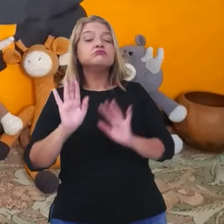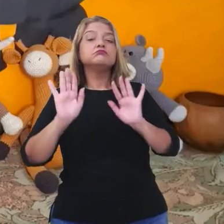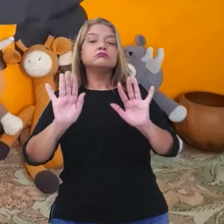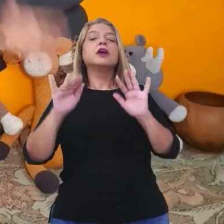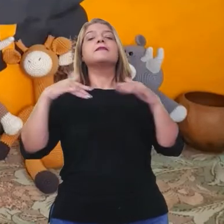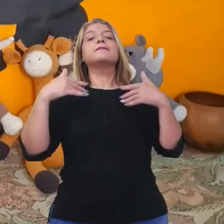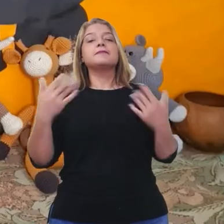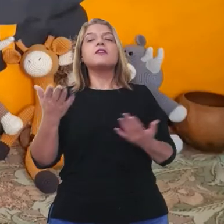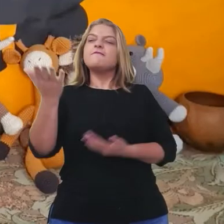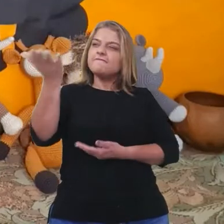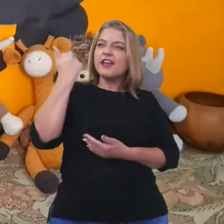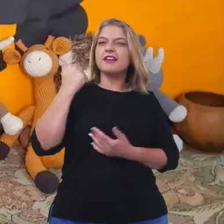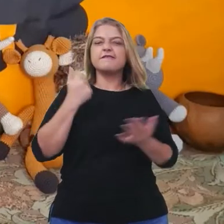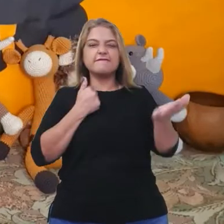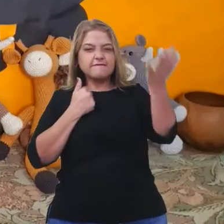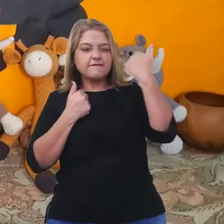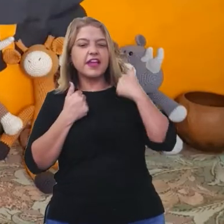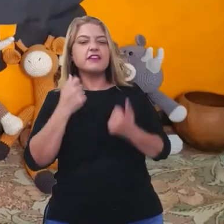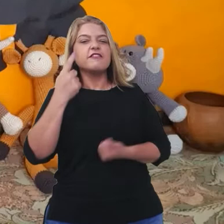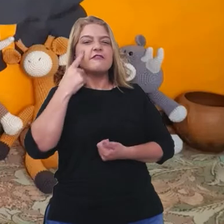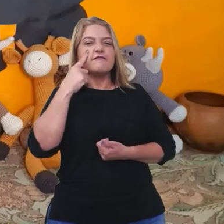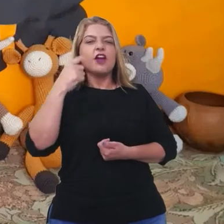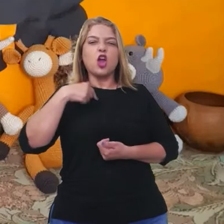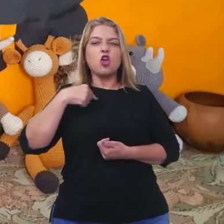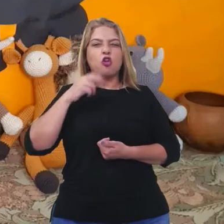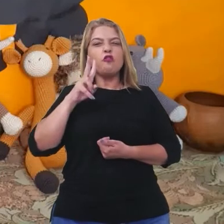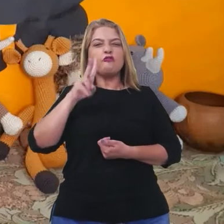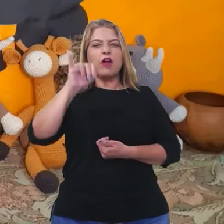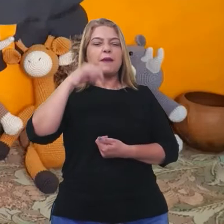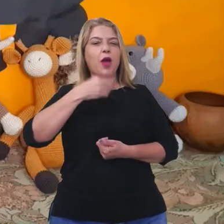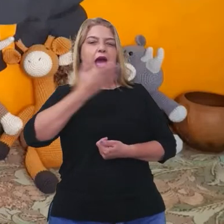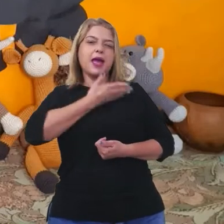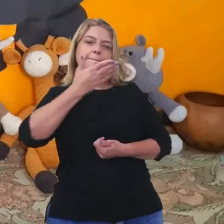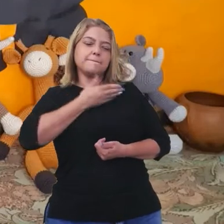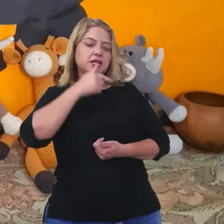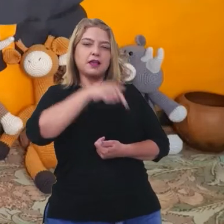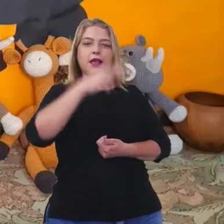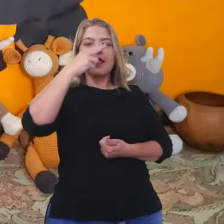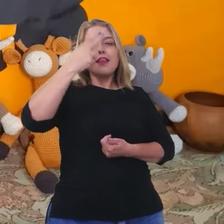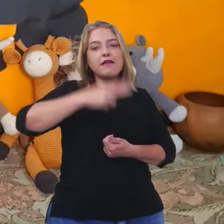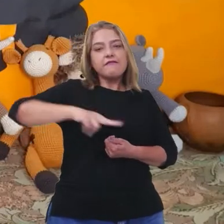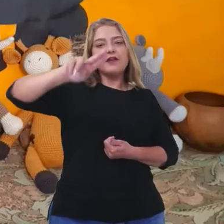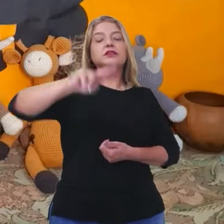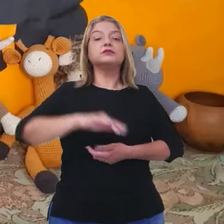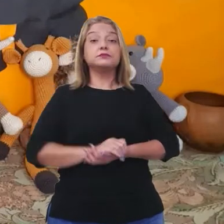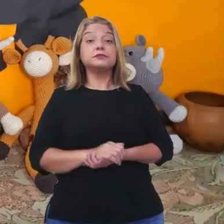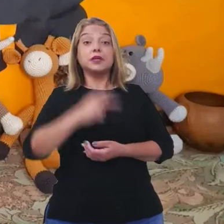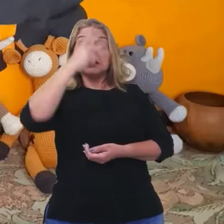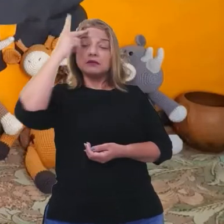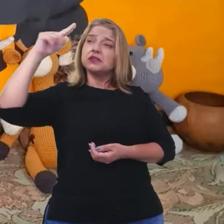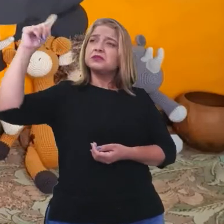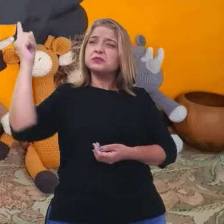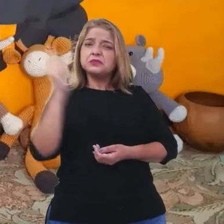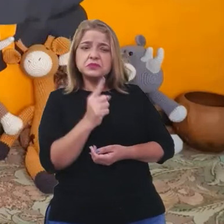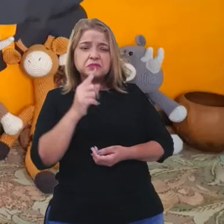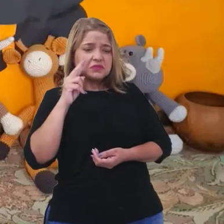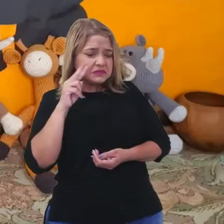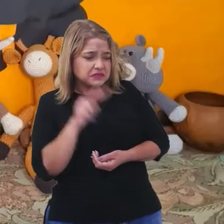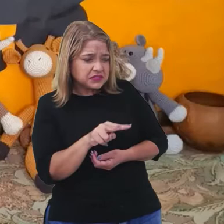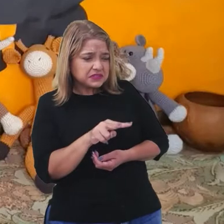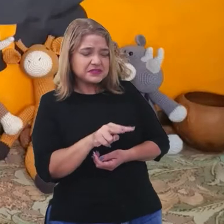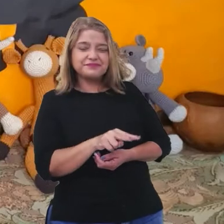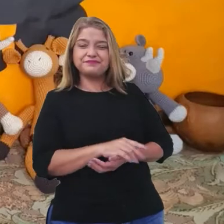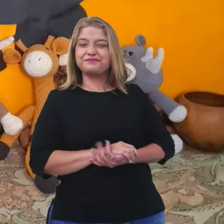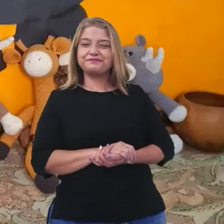venham aqui, venham aqui fora e vocês vão ver o meu amigo elefante. Mas quando eles chegaram lá fora, hum, hum,